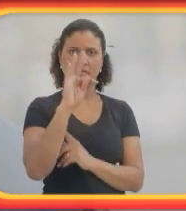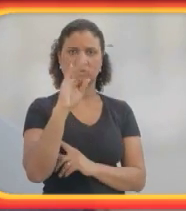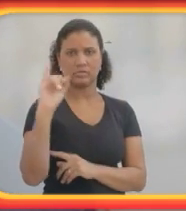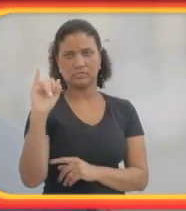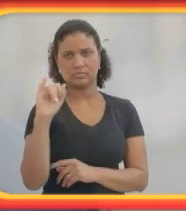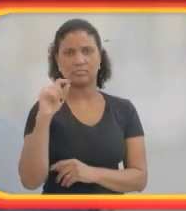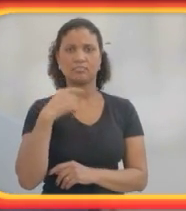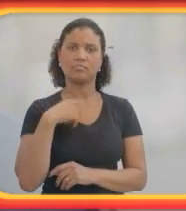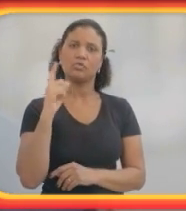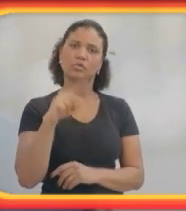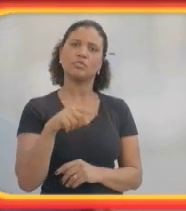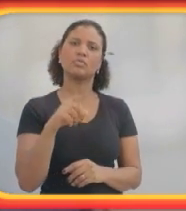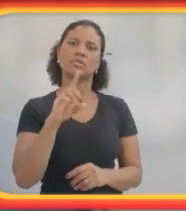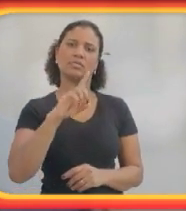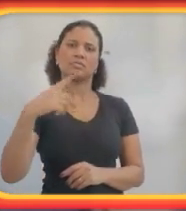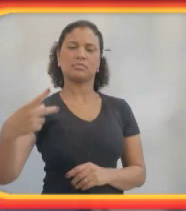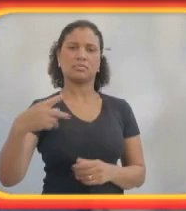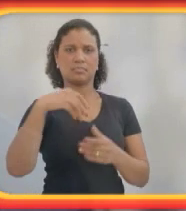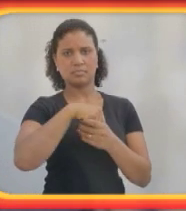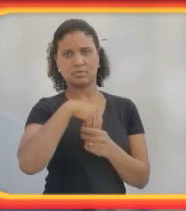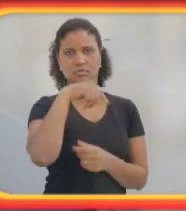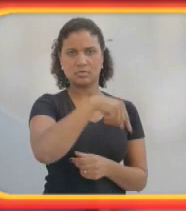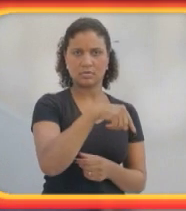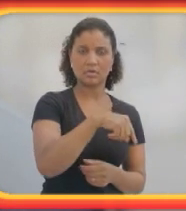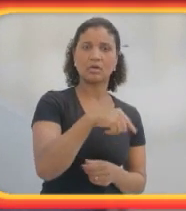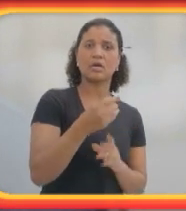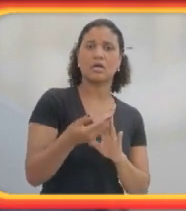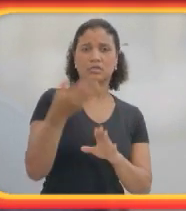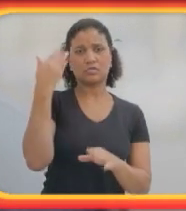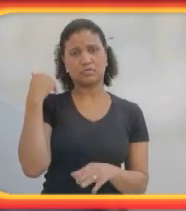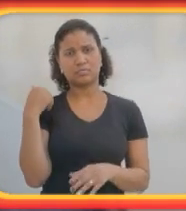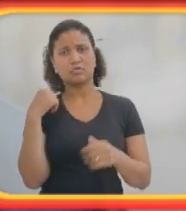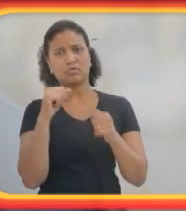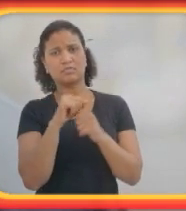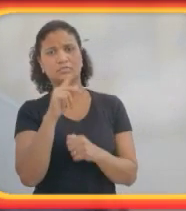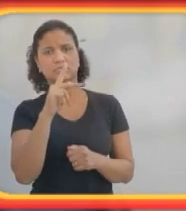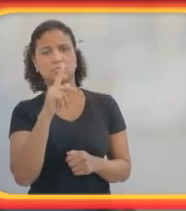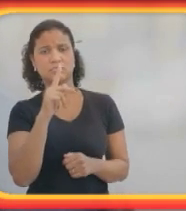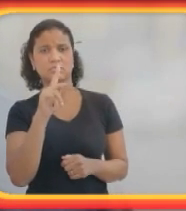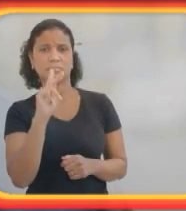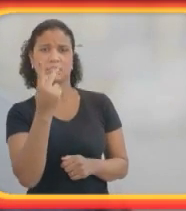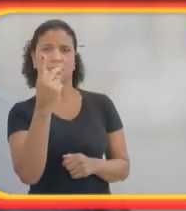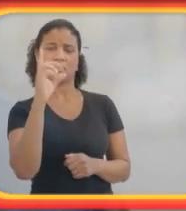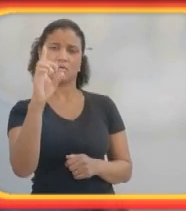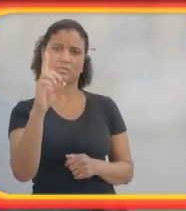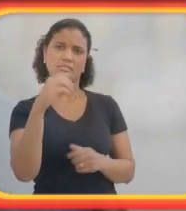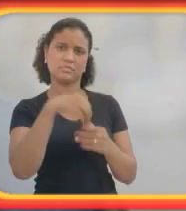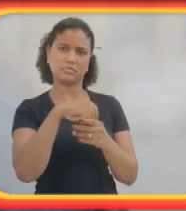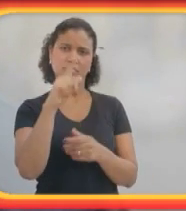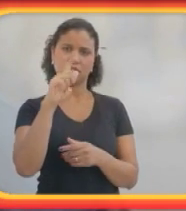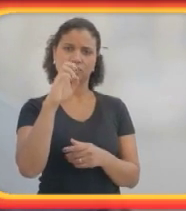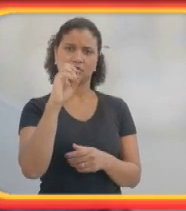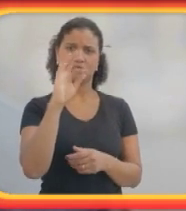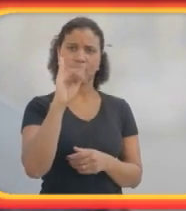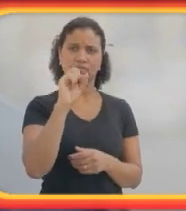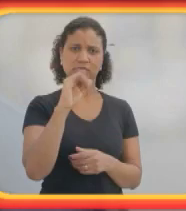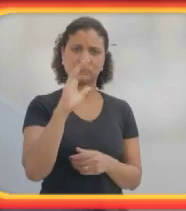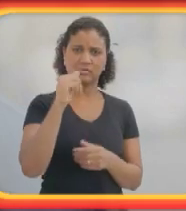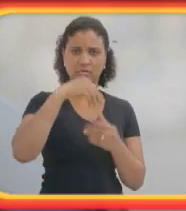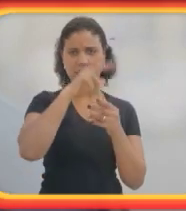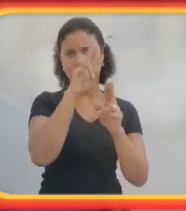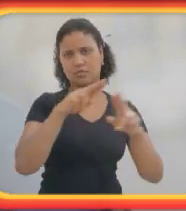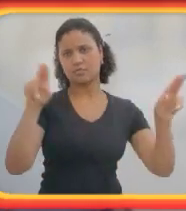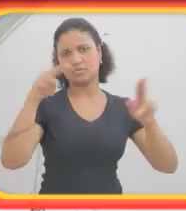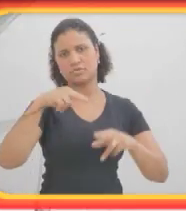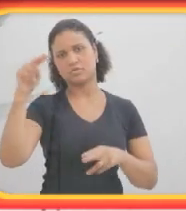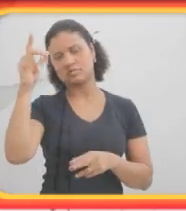aqui e, anteriormente, eu fiz PhD em geofísica, na Universidade de Kiel, no norte